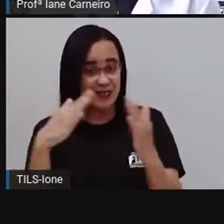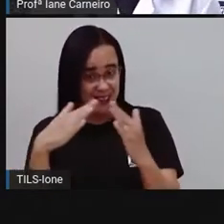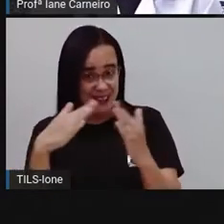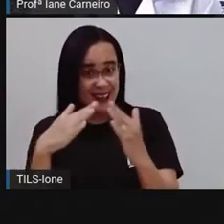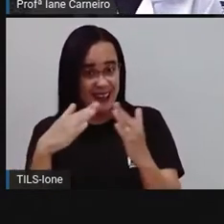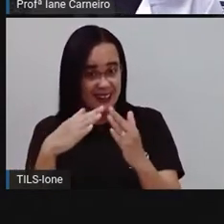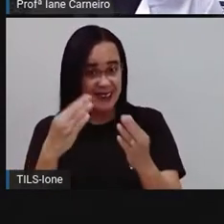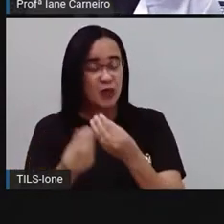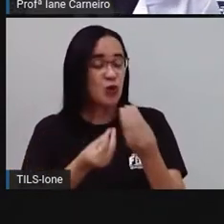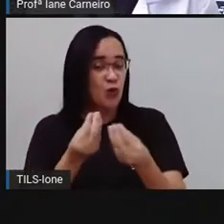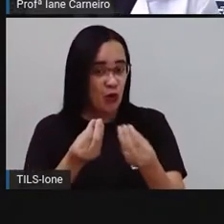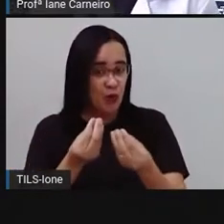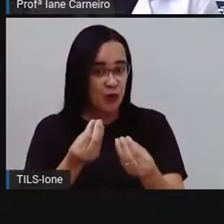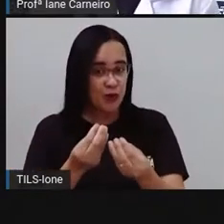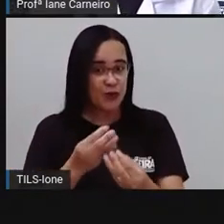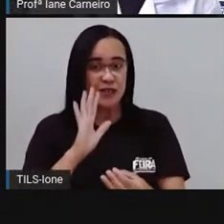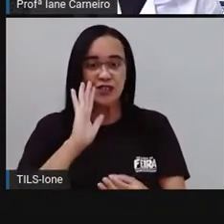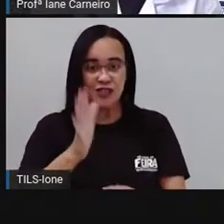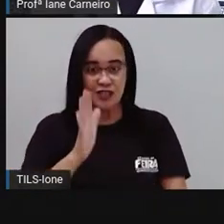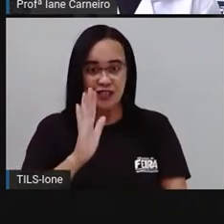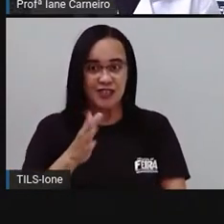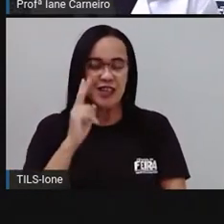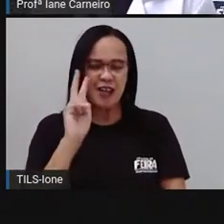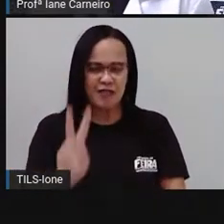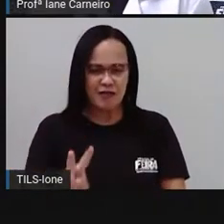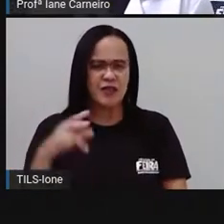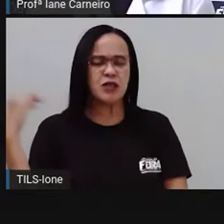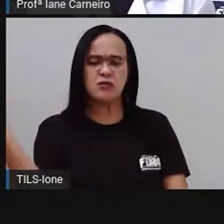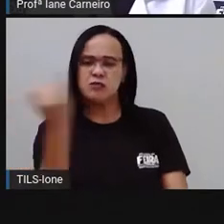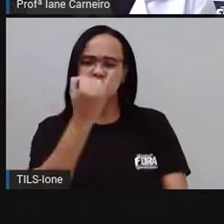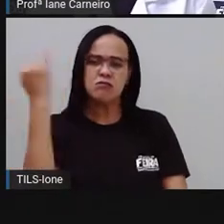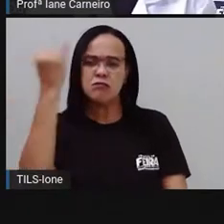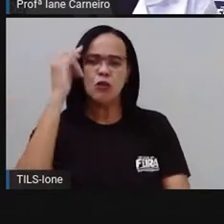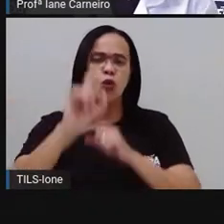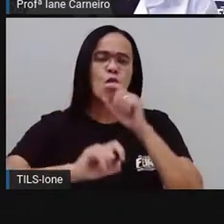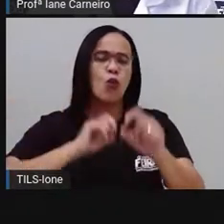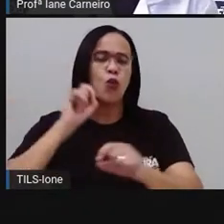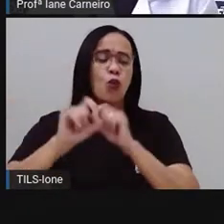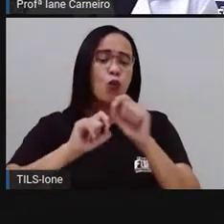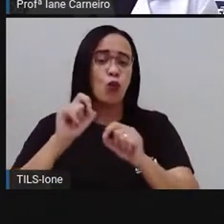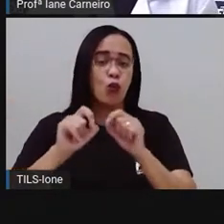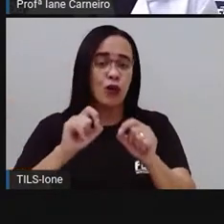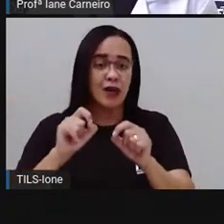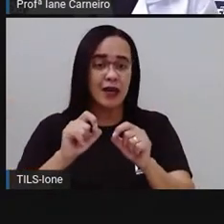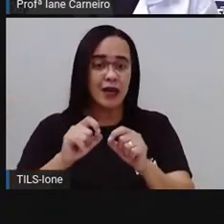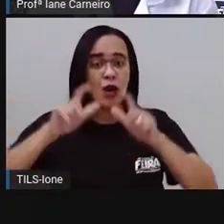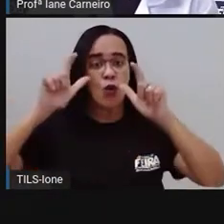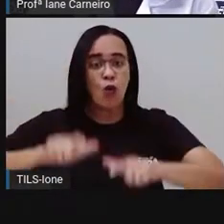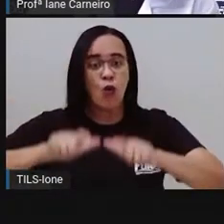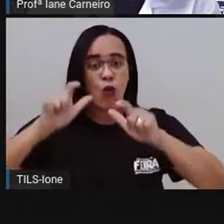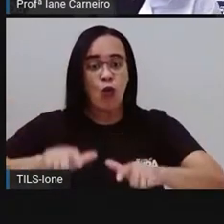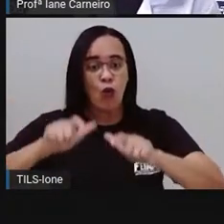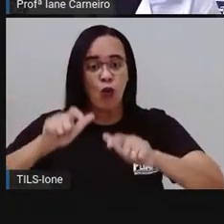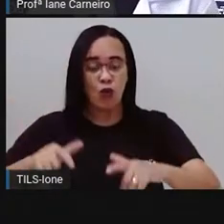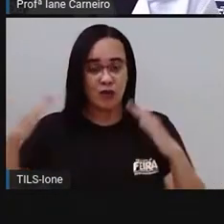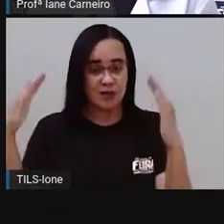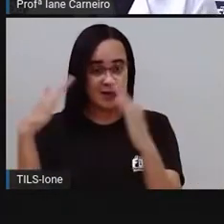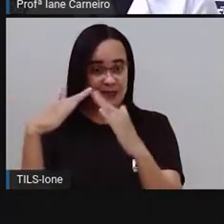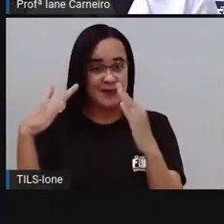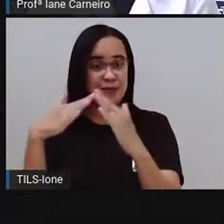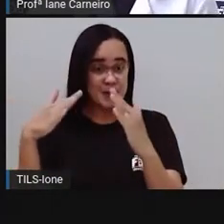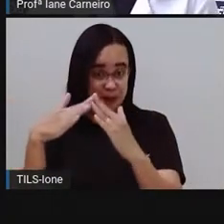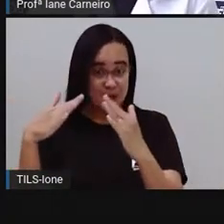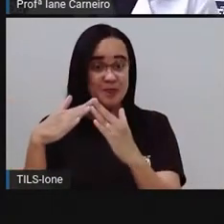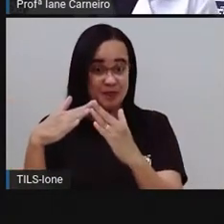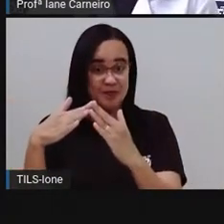A gente já viu, né? A importância de saber o ponto de referência, onde fica localizada a sua casa, né?